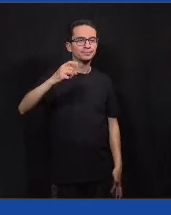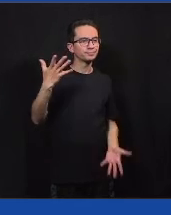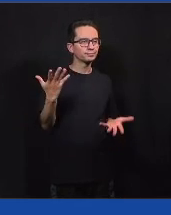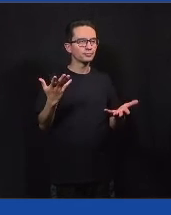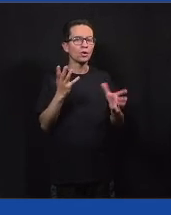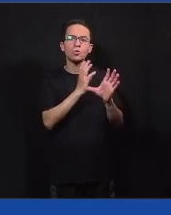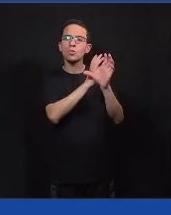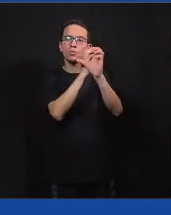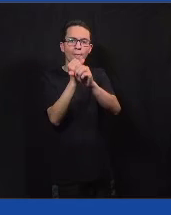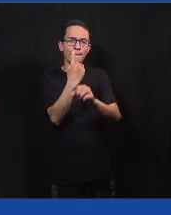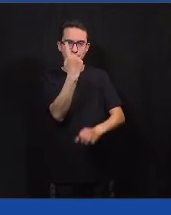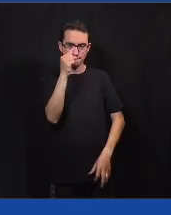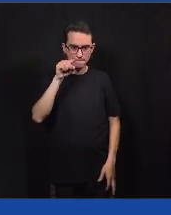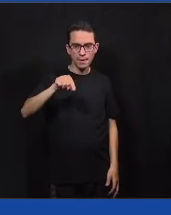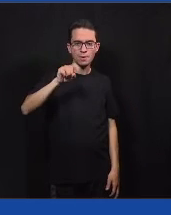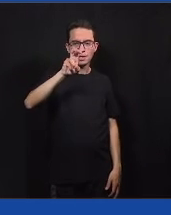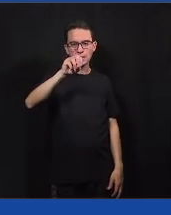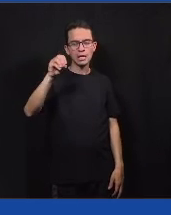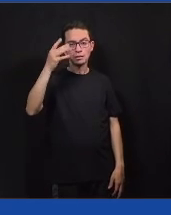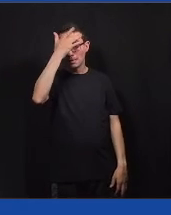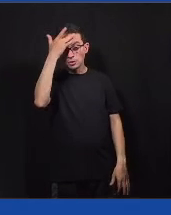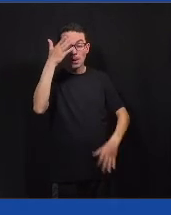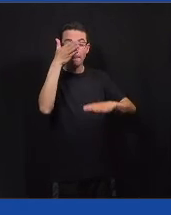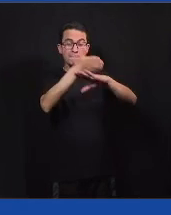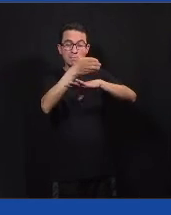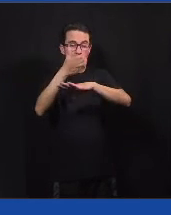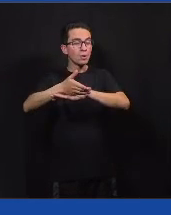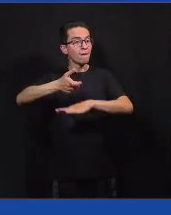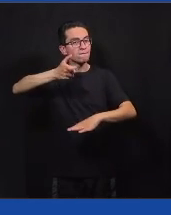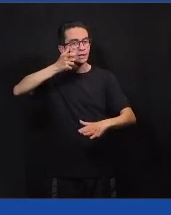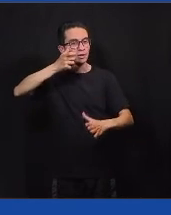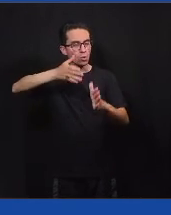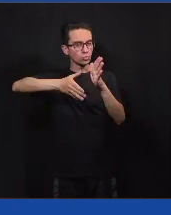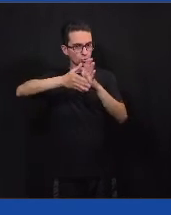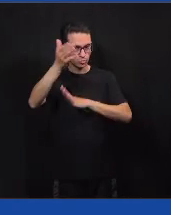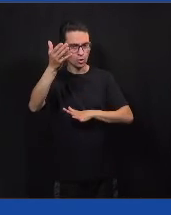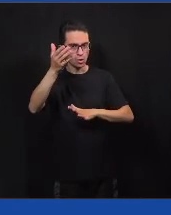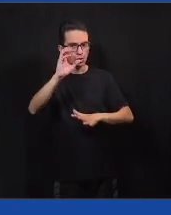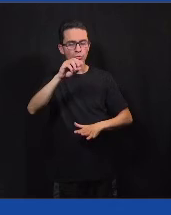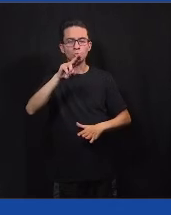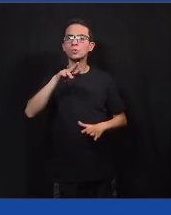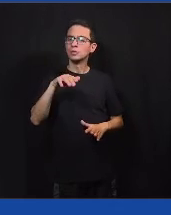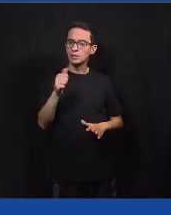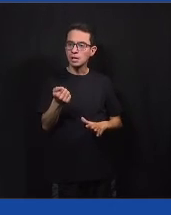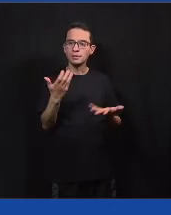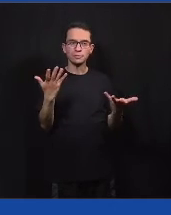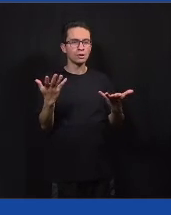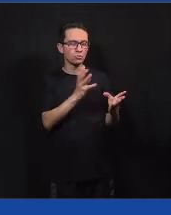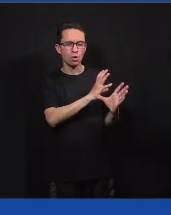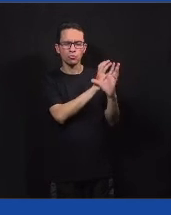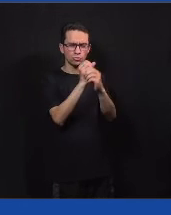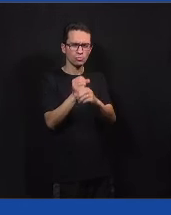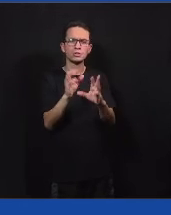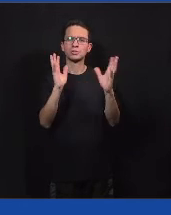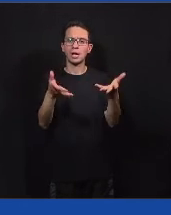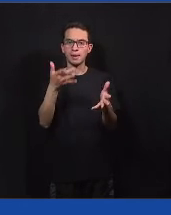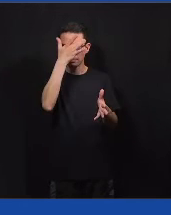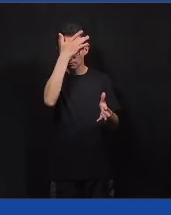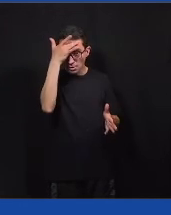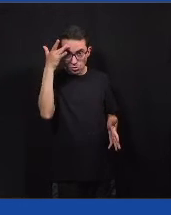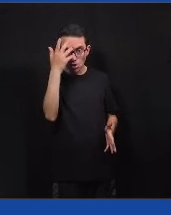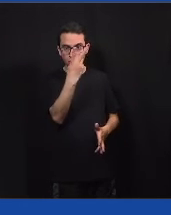mil e quinhentas participações na consulta. Ano passado a gente já teve bem mais, a gente chegou em 200 pessoas engajadas